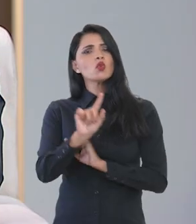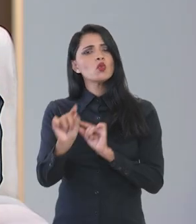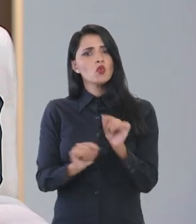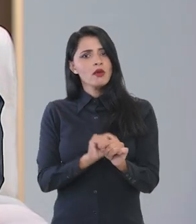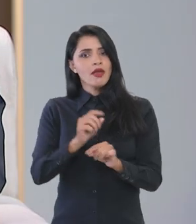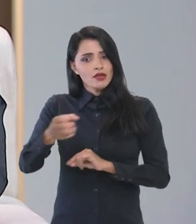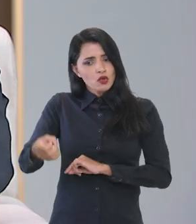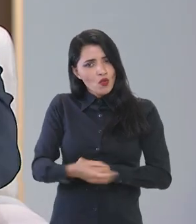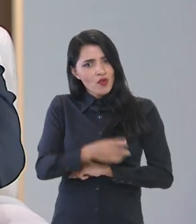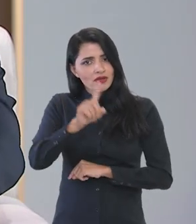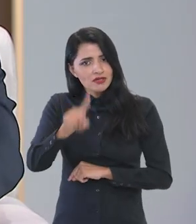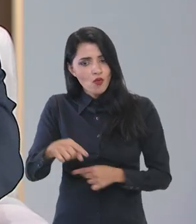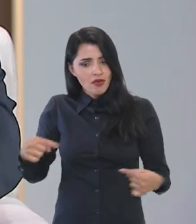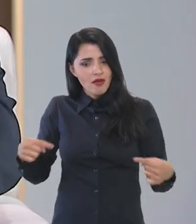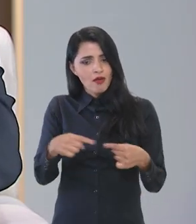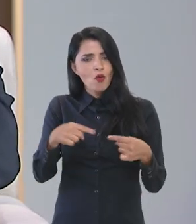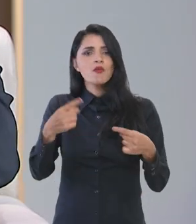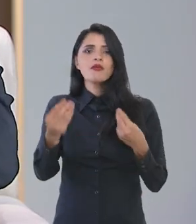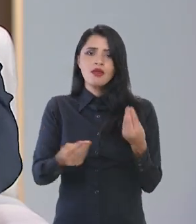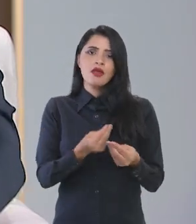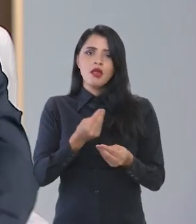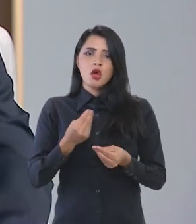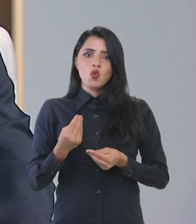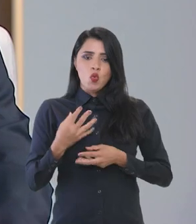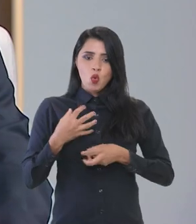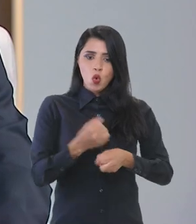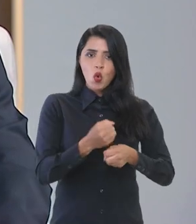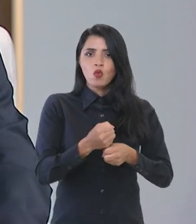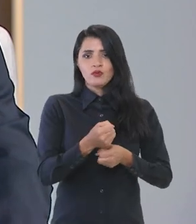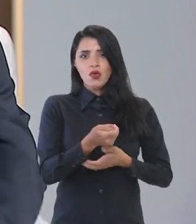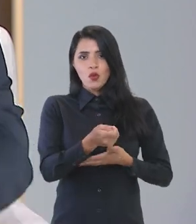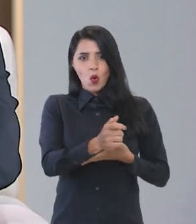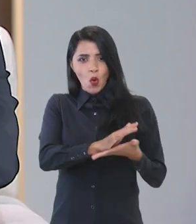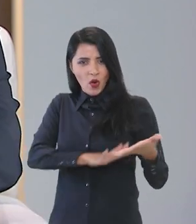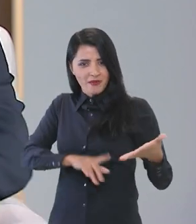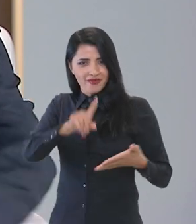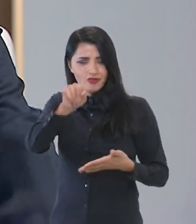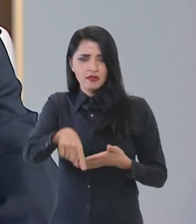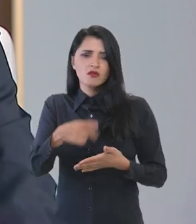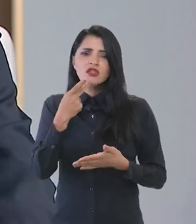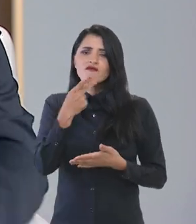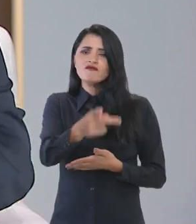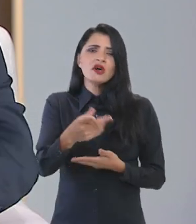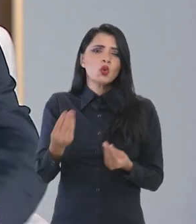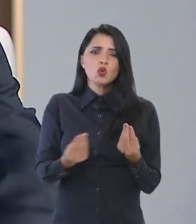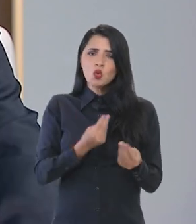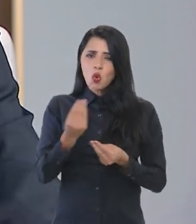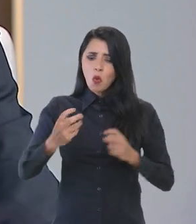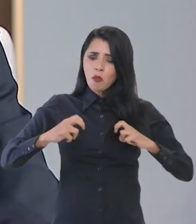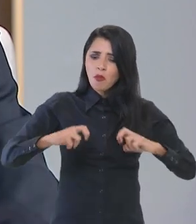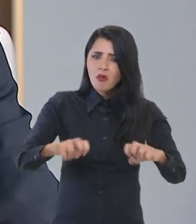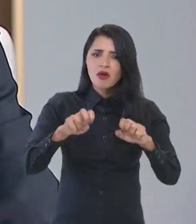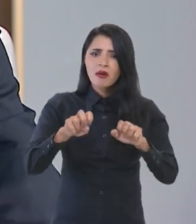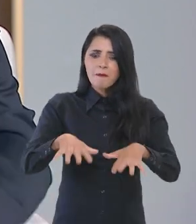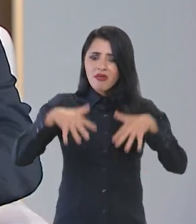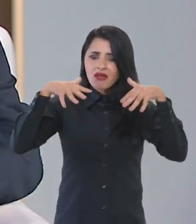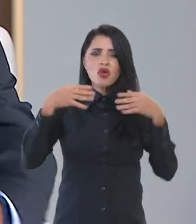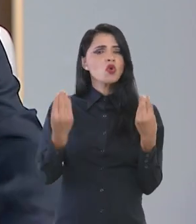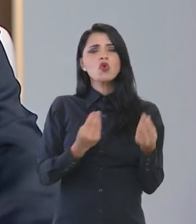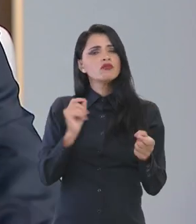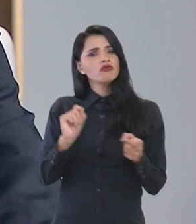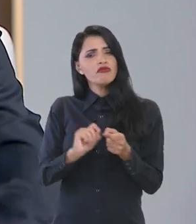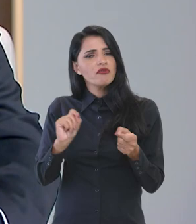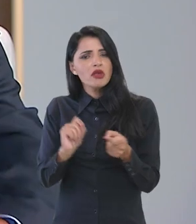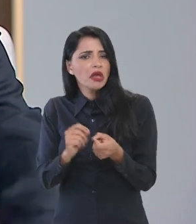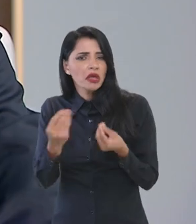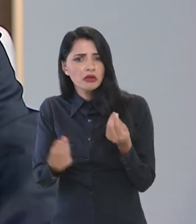então, a inovação é totalmente ligada à questão orçamentária, né? O senhor falou das plenárias. Como é que elas têm se